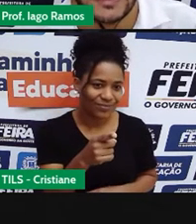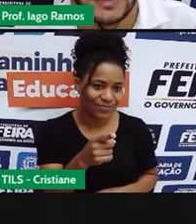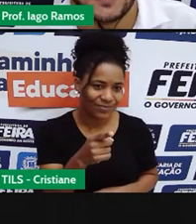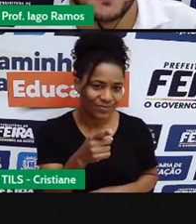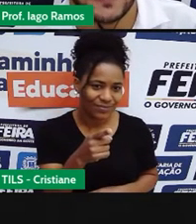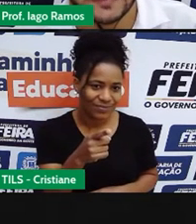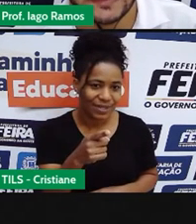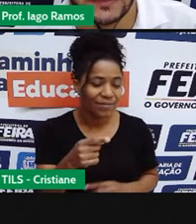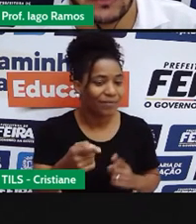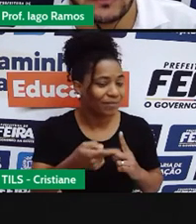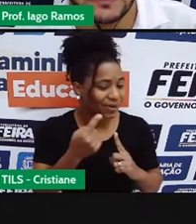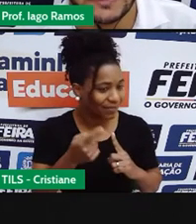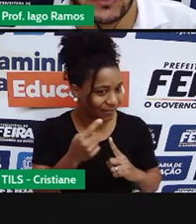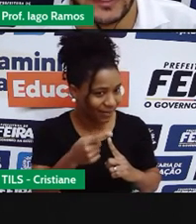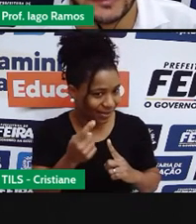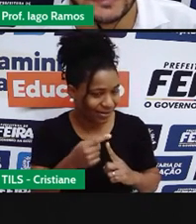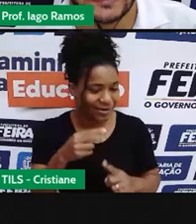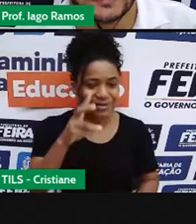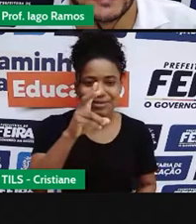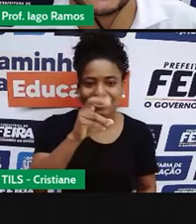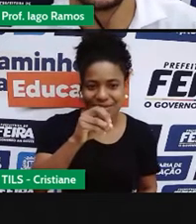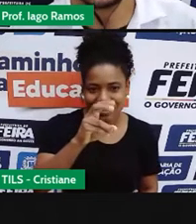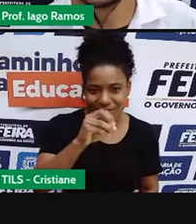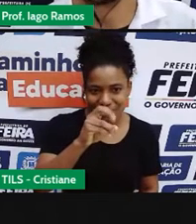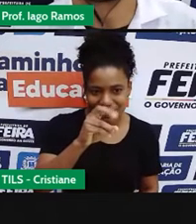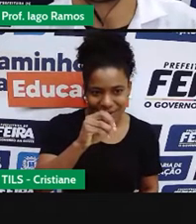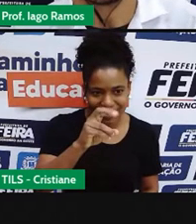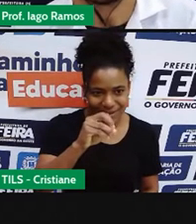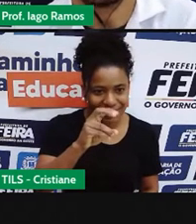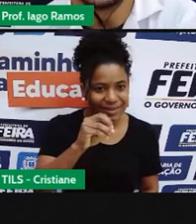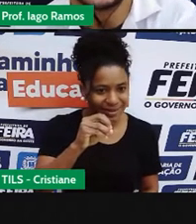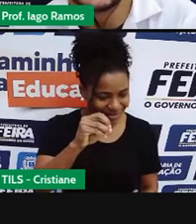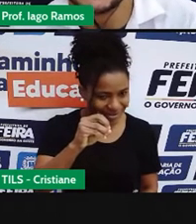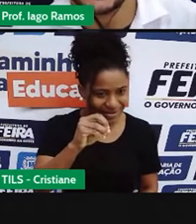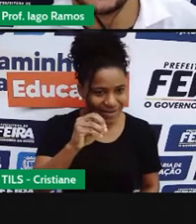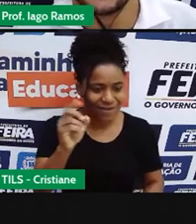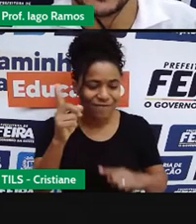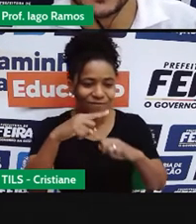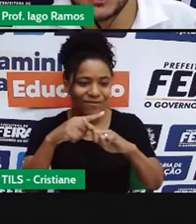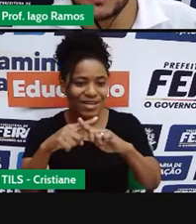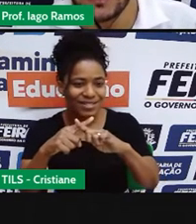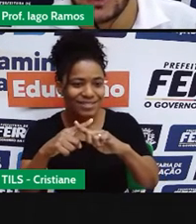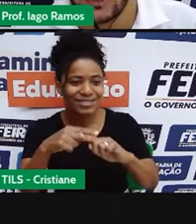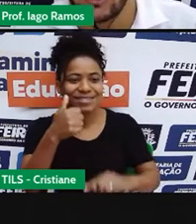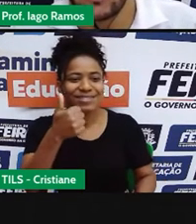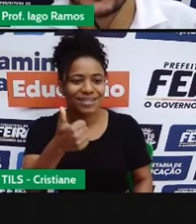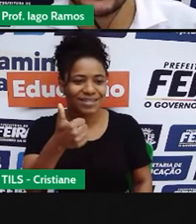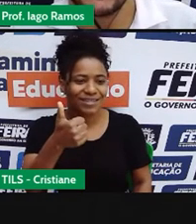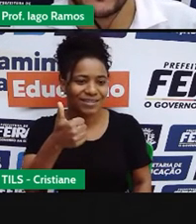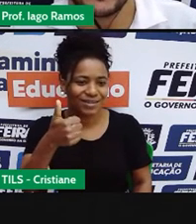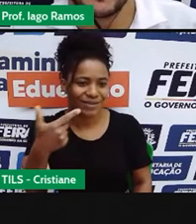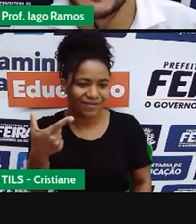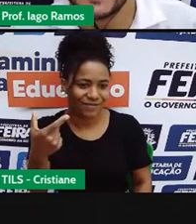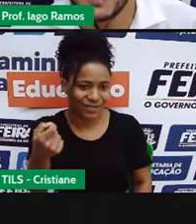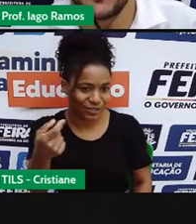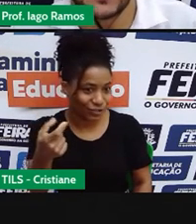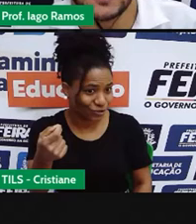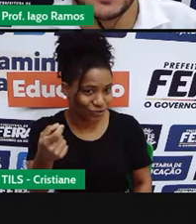a fração 50 centésimos vezes 120, tá?